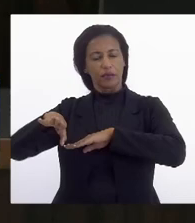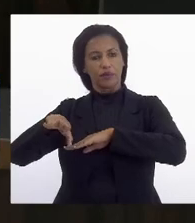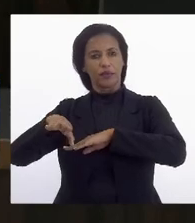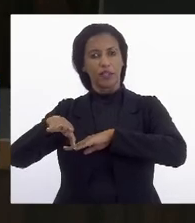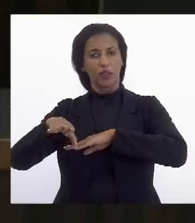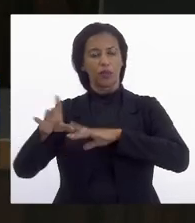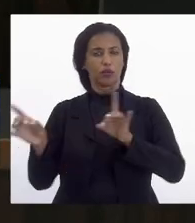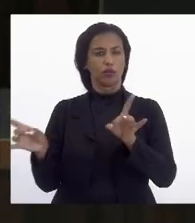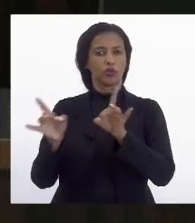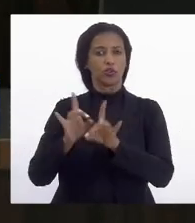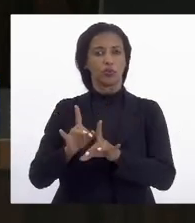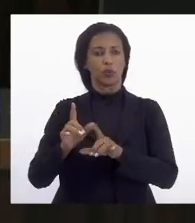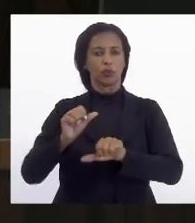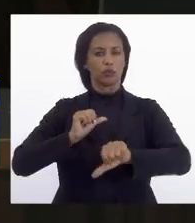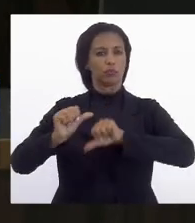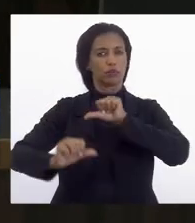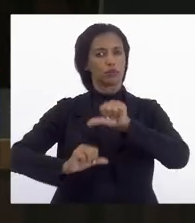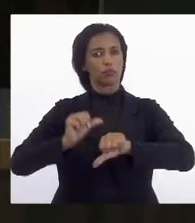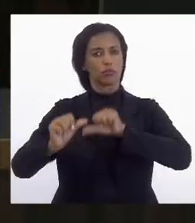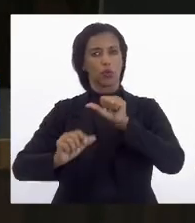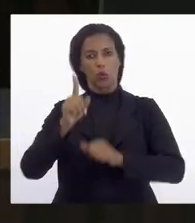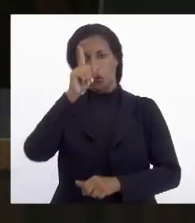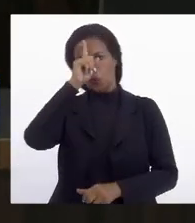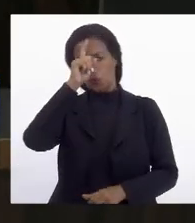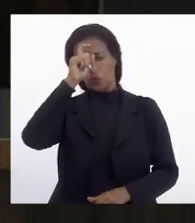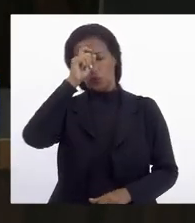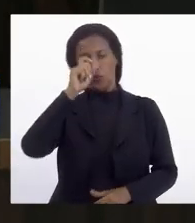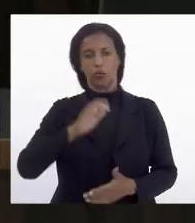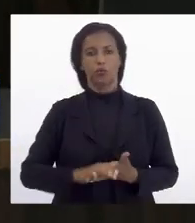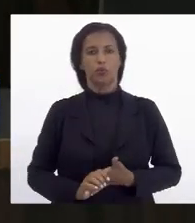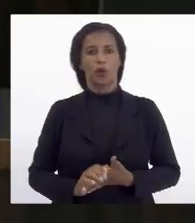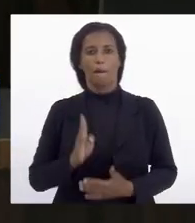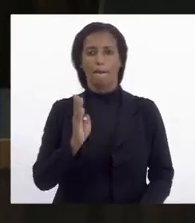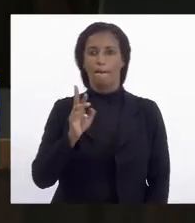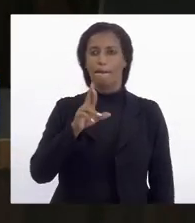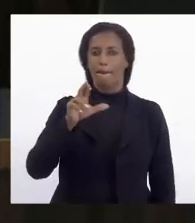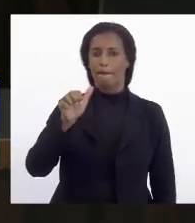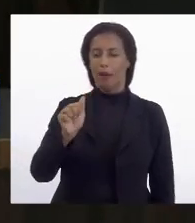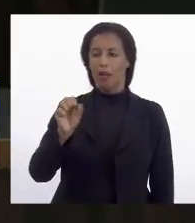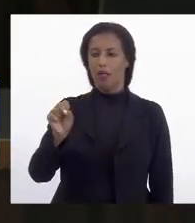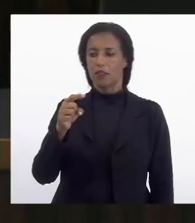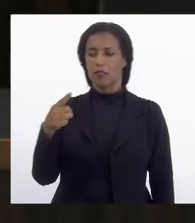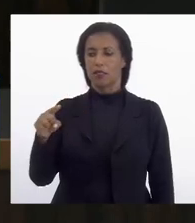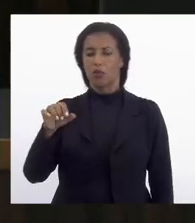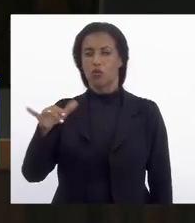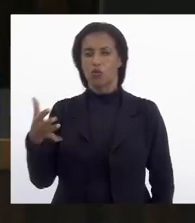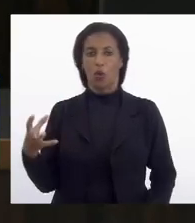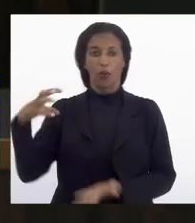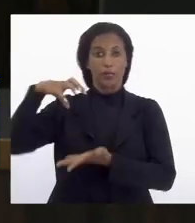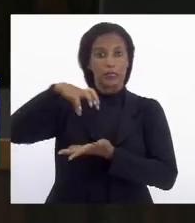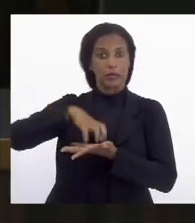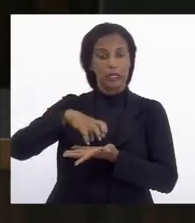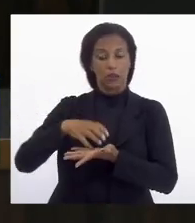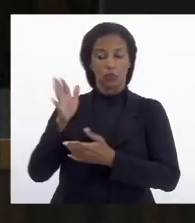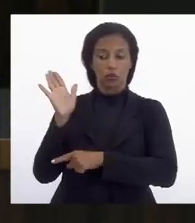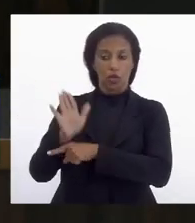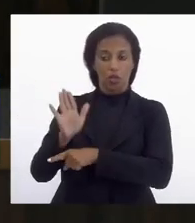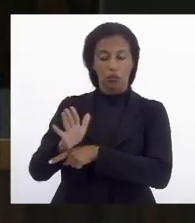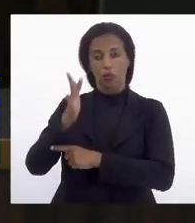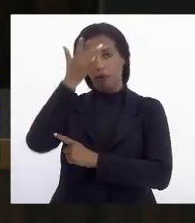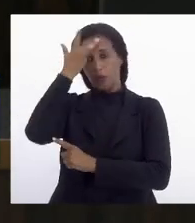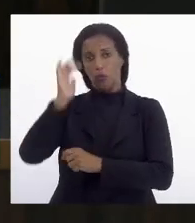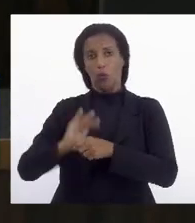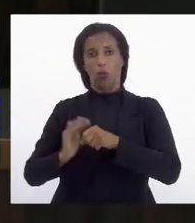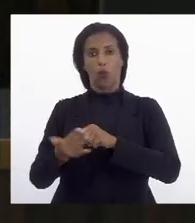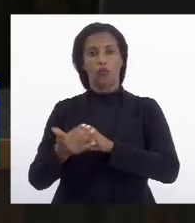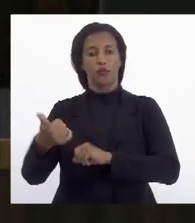dispondo sobre a transformação do hospital estadual de Barra de São João em centro de atendimento aos pacientes de convite 19